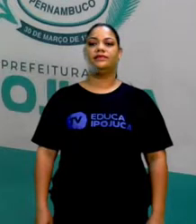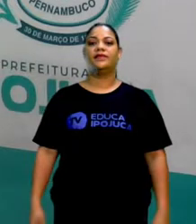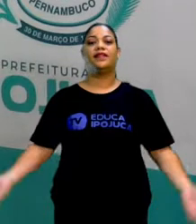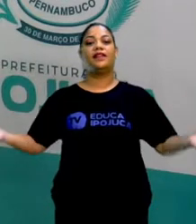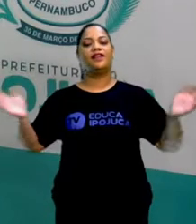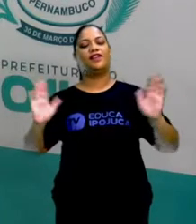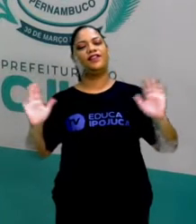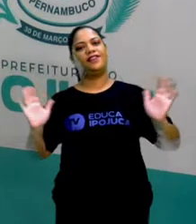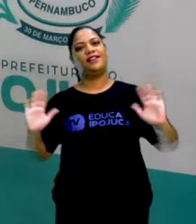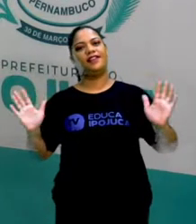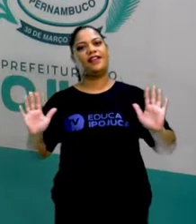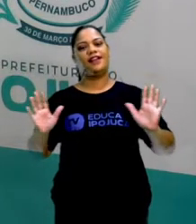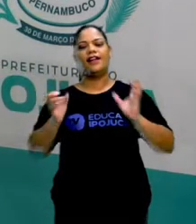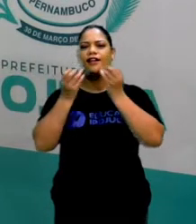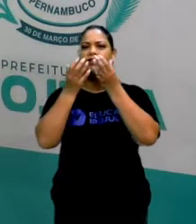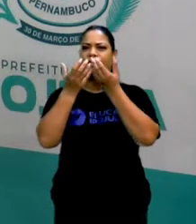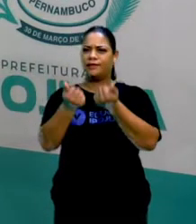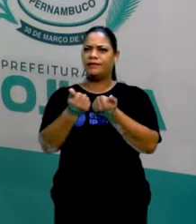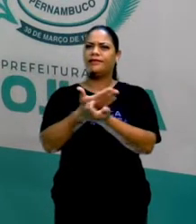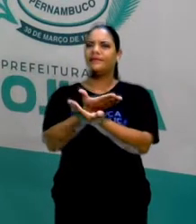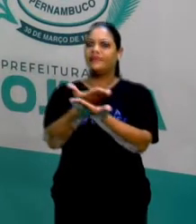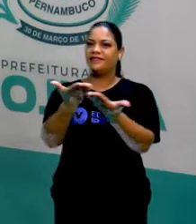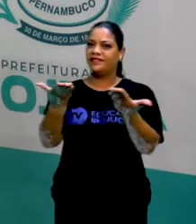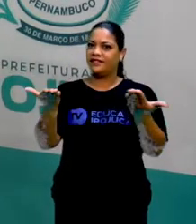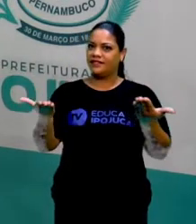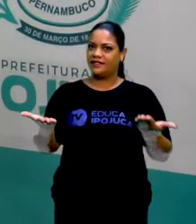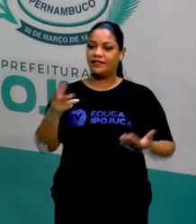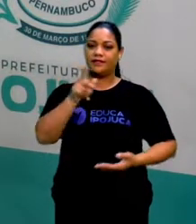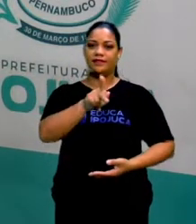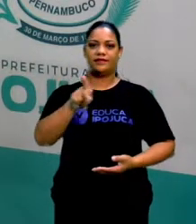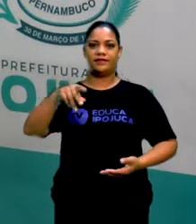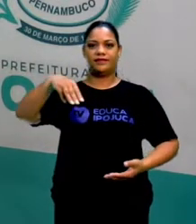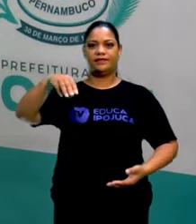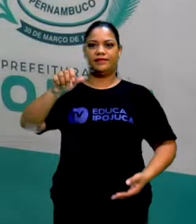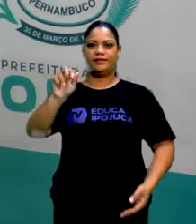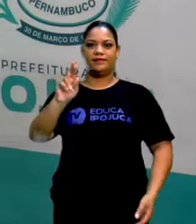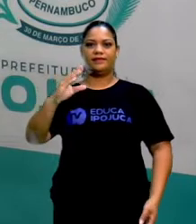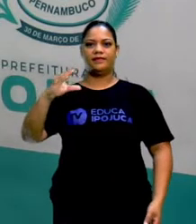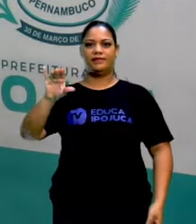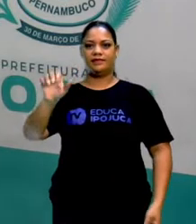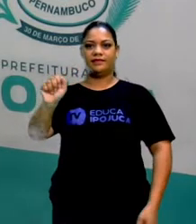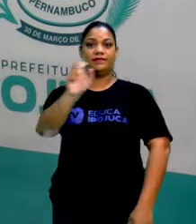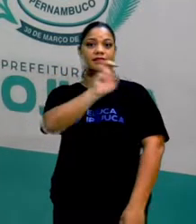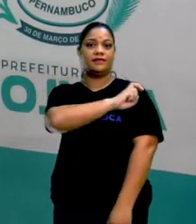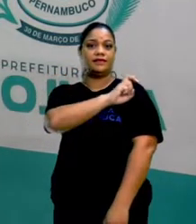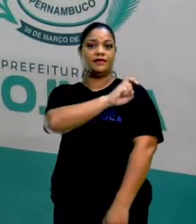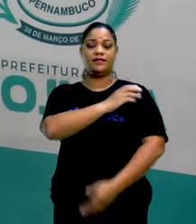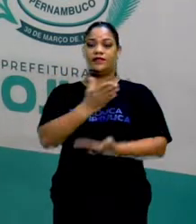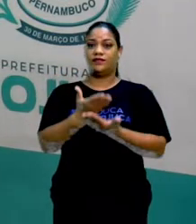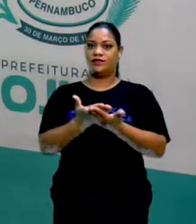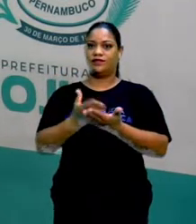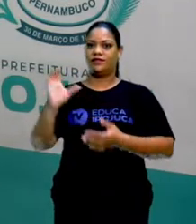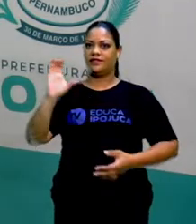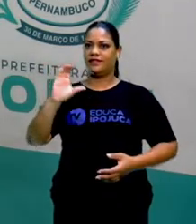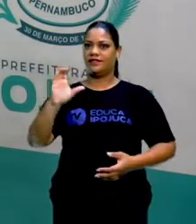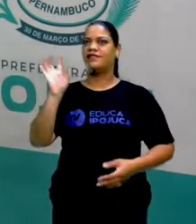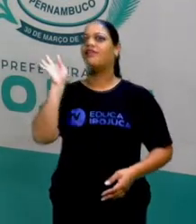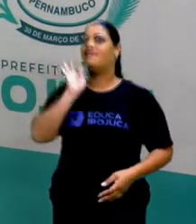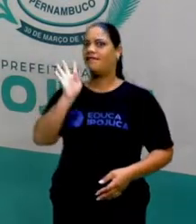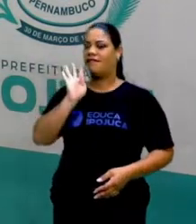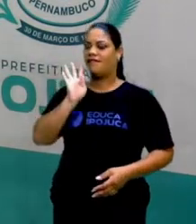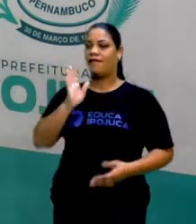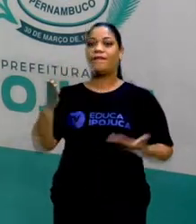Olá pessoal, tudo bem com vocês? Sou professora Márcia Fermino, do quinto ano. Nossa aula de ciência está bem legal.